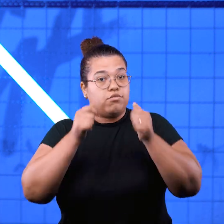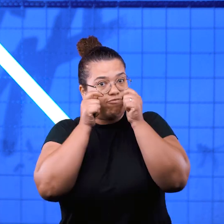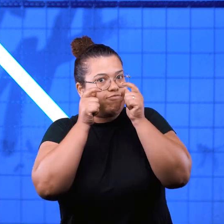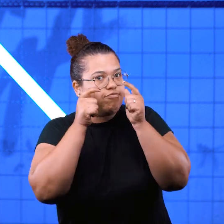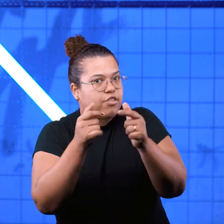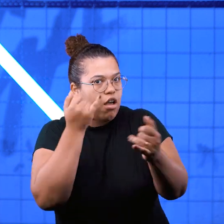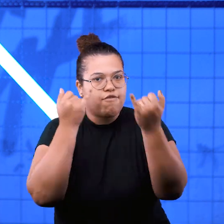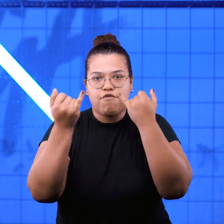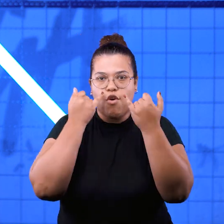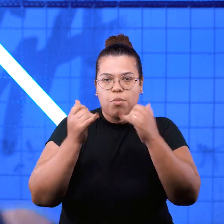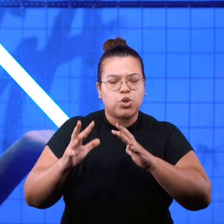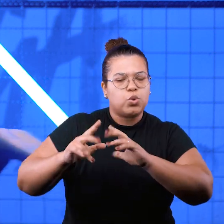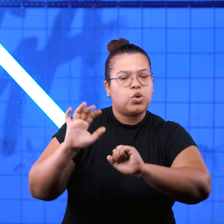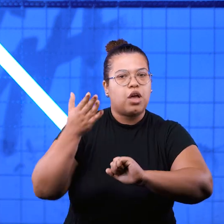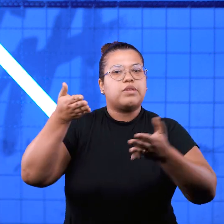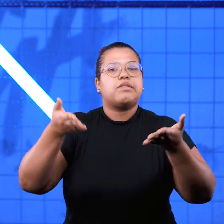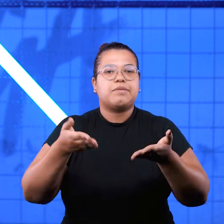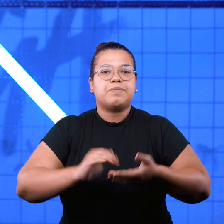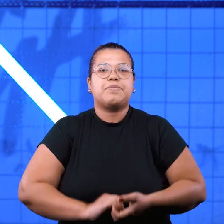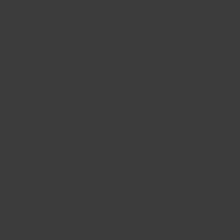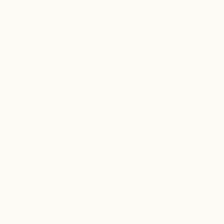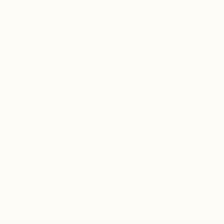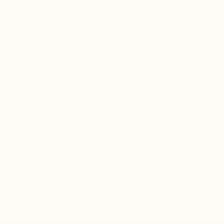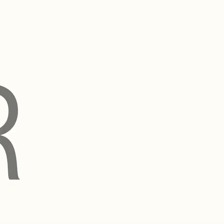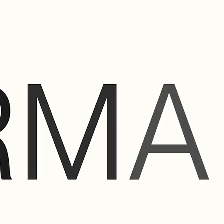Então fique atento aos avisos e tudo o que acontece aqui.